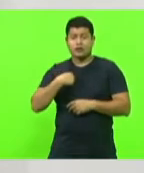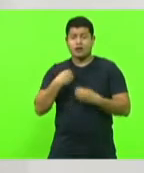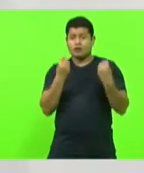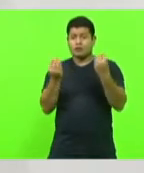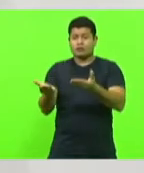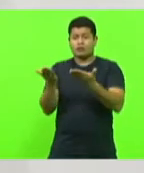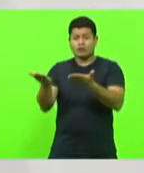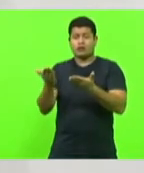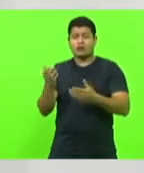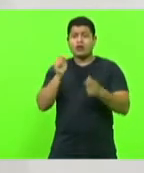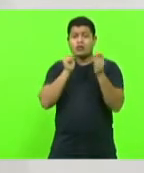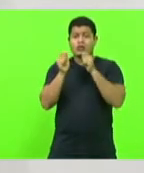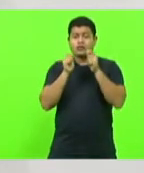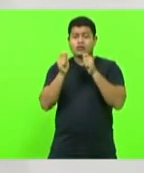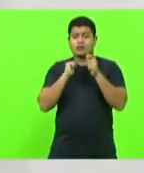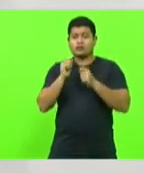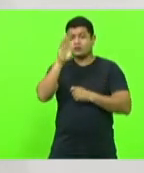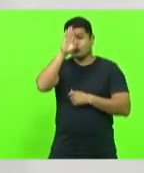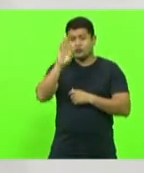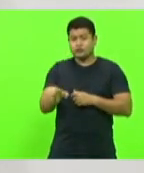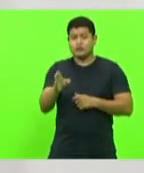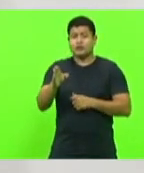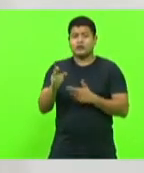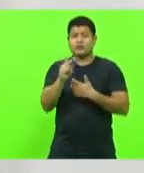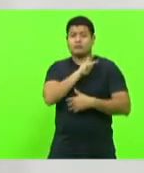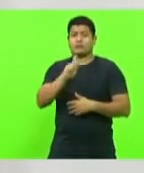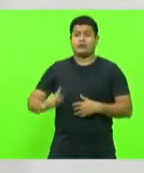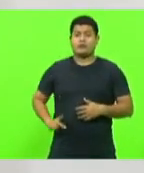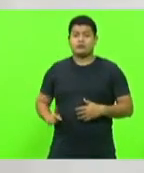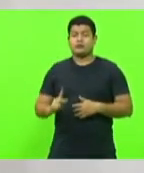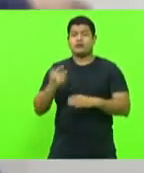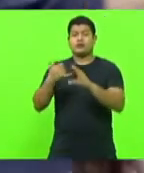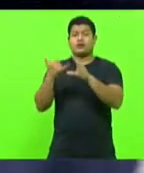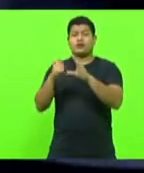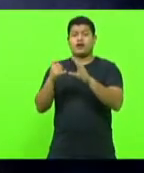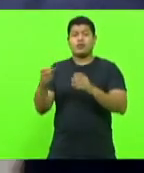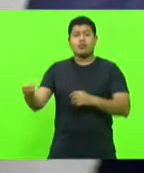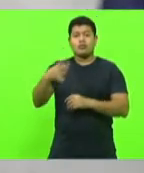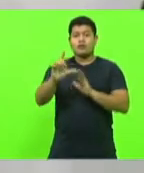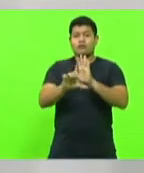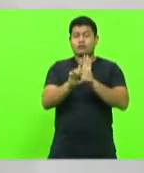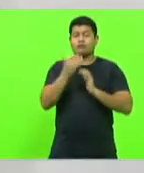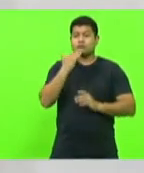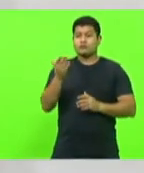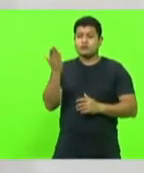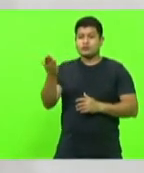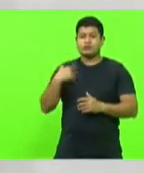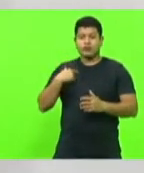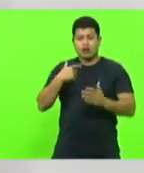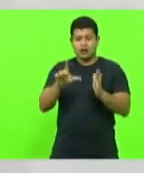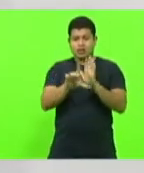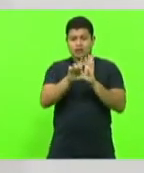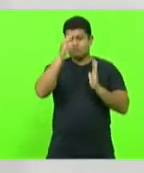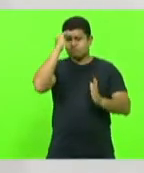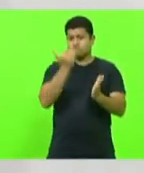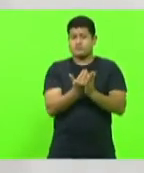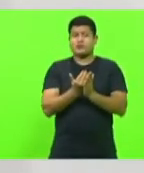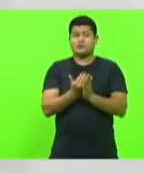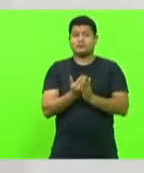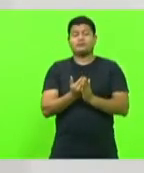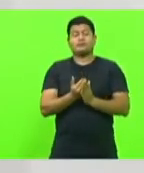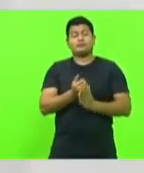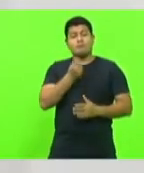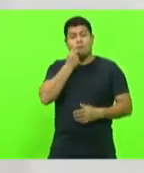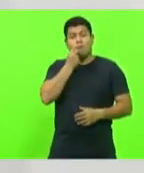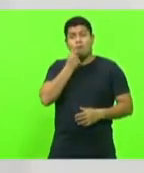assessoria direta da presidência da Selesc, a nova lei, apelando pelo seu cumprimento. Felizmente,